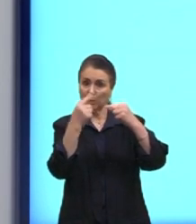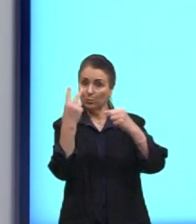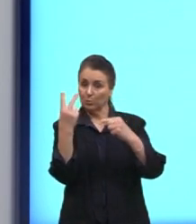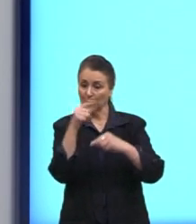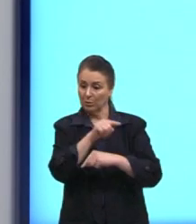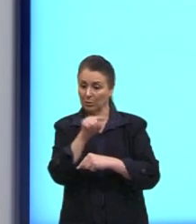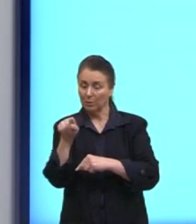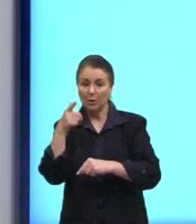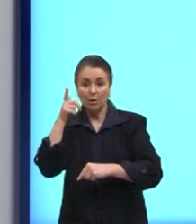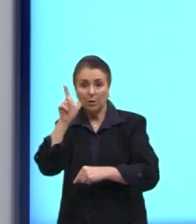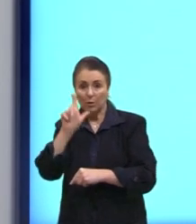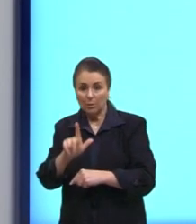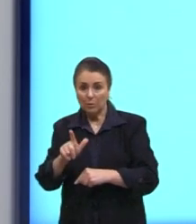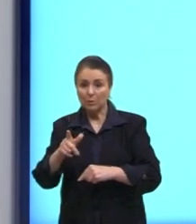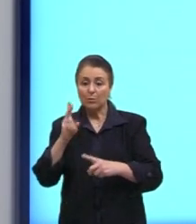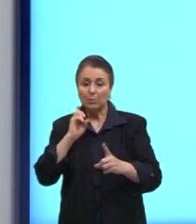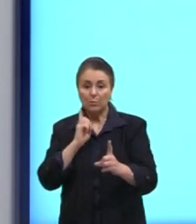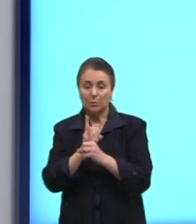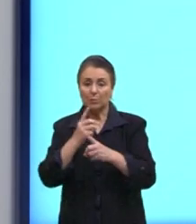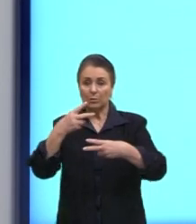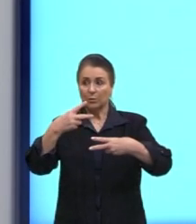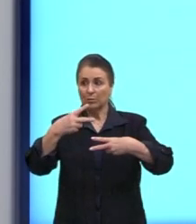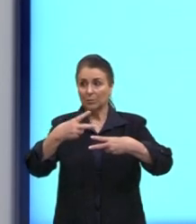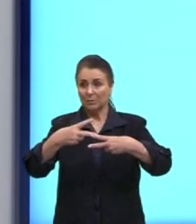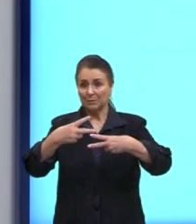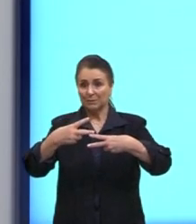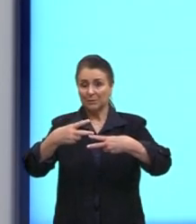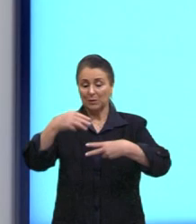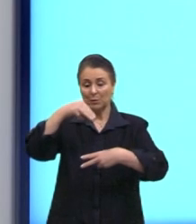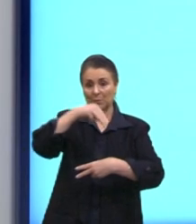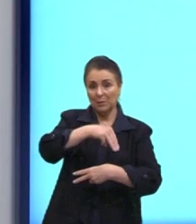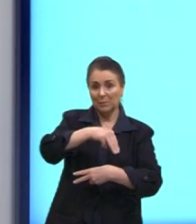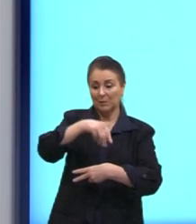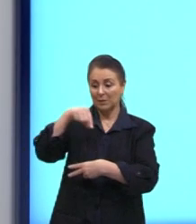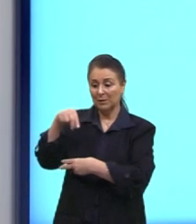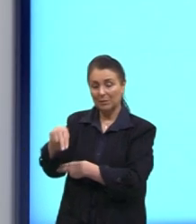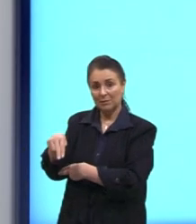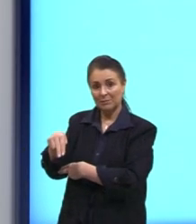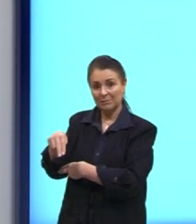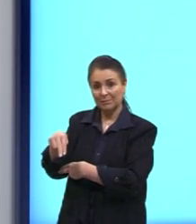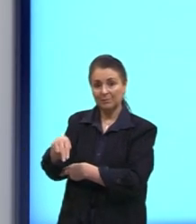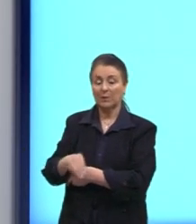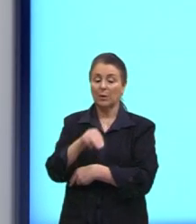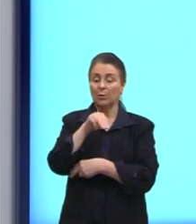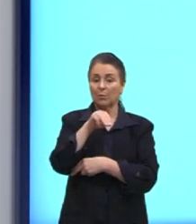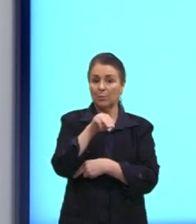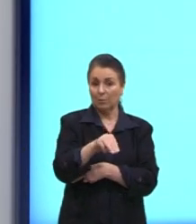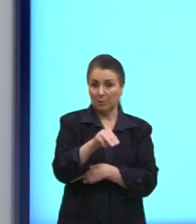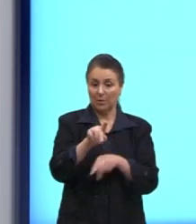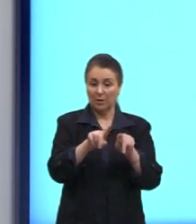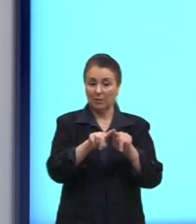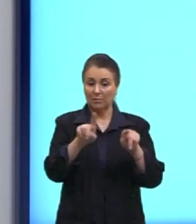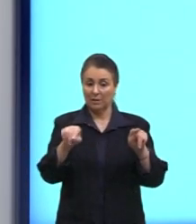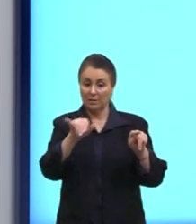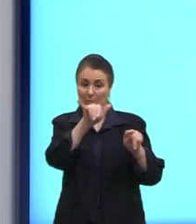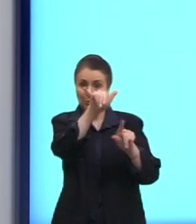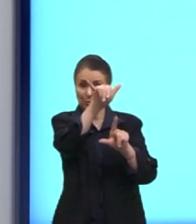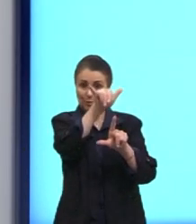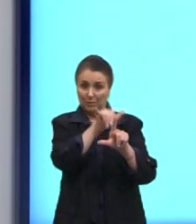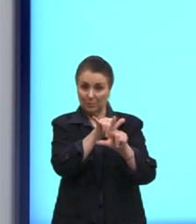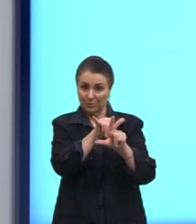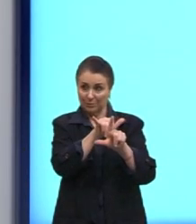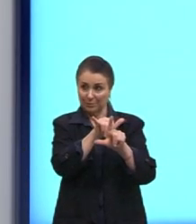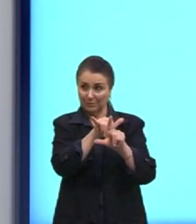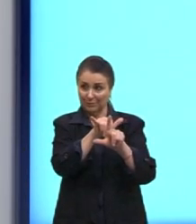consigo chegar nos coeficientes, no m e também no n. O m, então, é a variação do y sobre